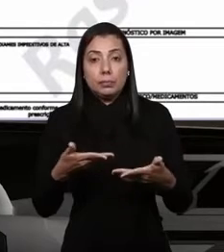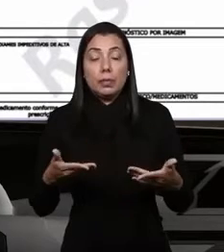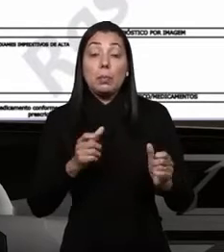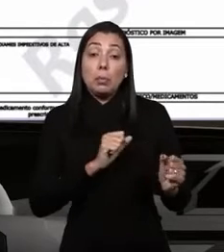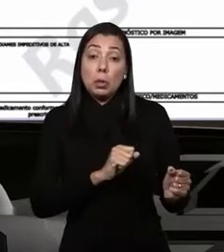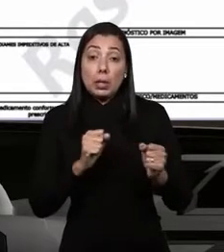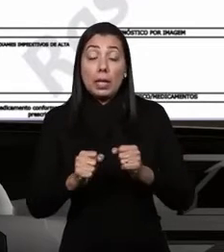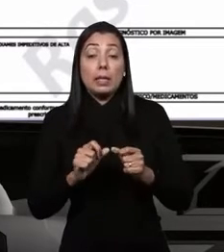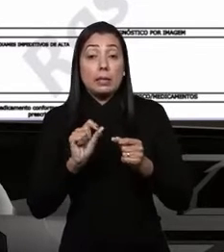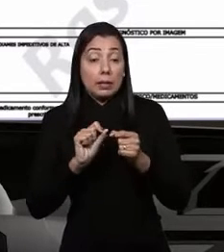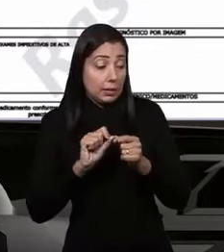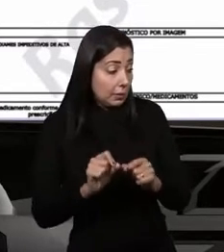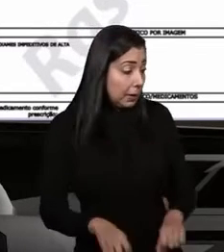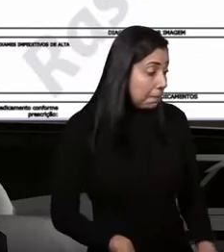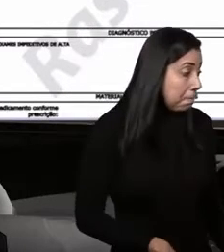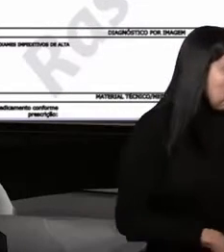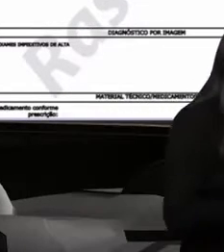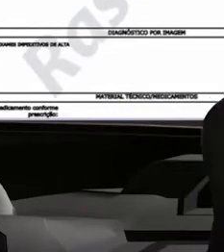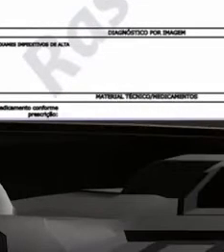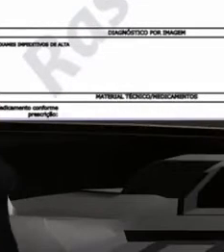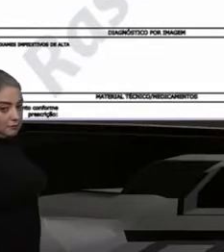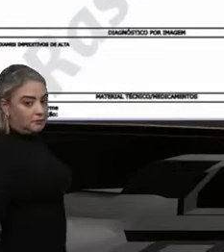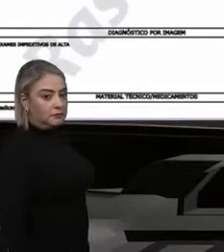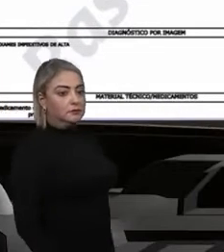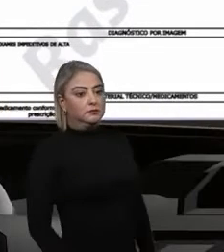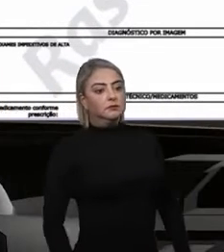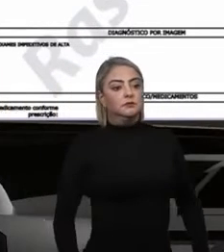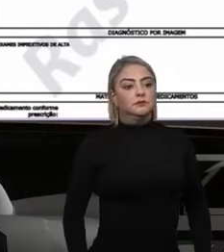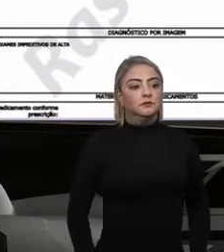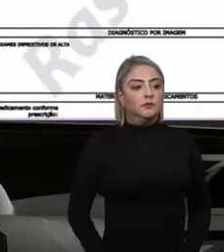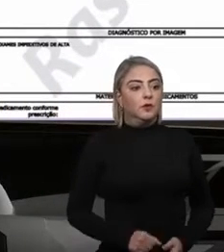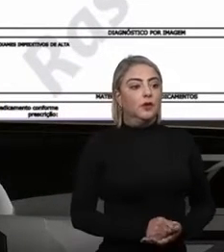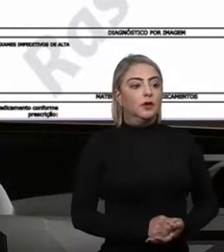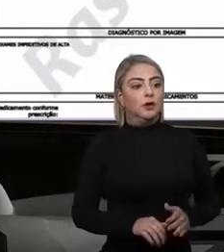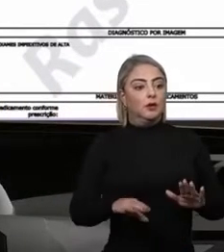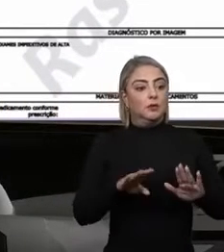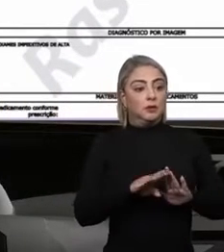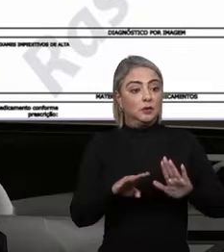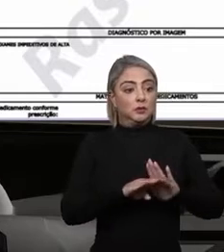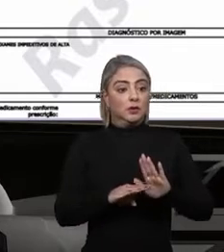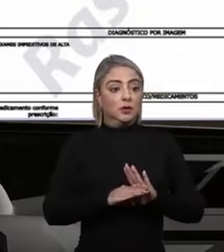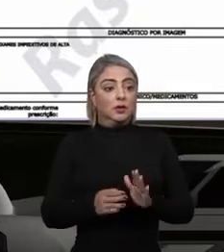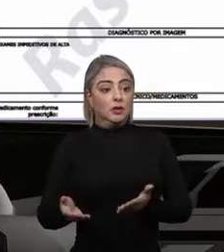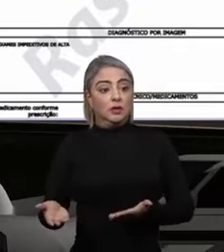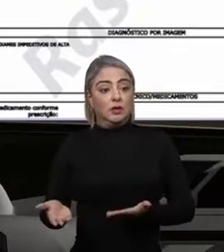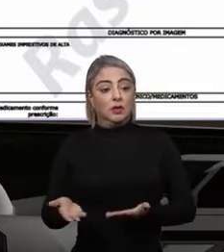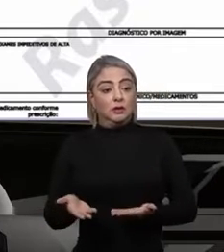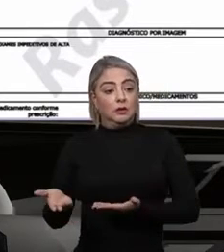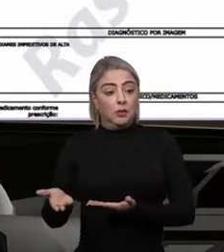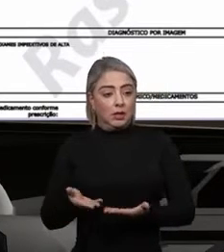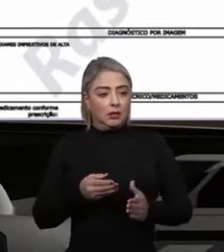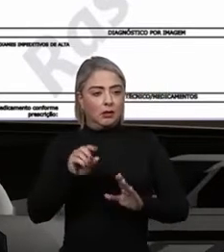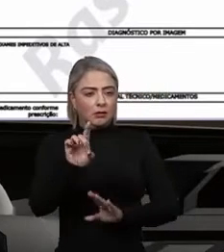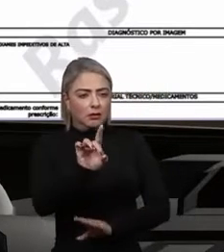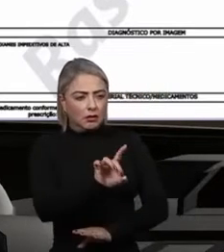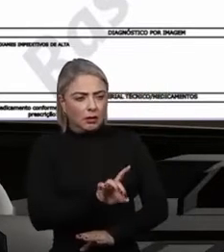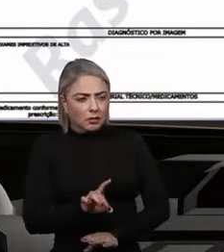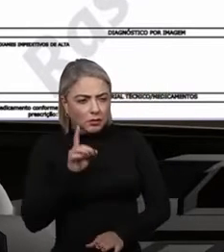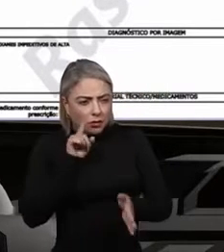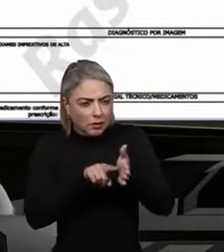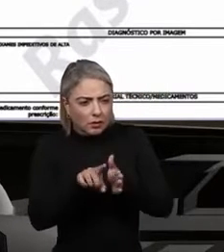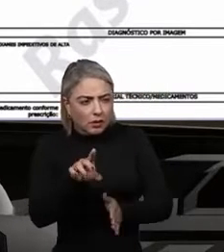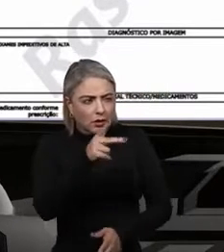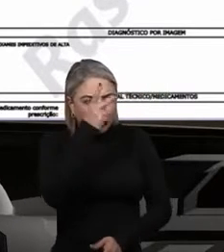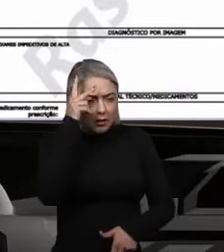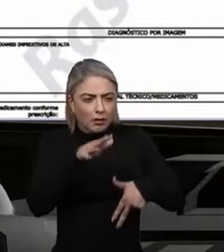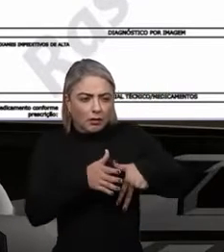personalizar esses dados, ou seja, trazer os dados dentro do prontuário direto para a ficha de auditoria de cada paciente. Era que se